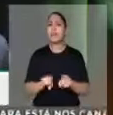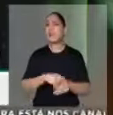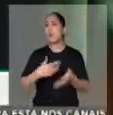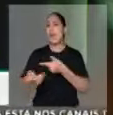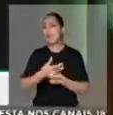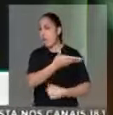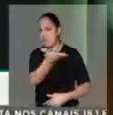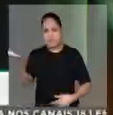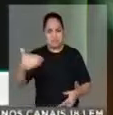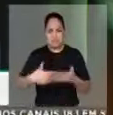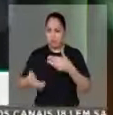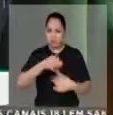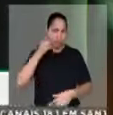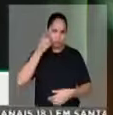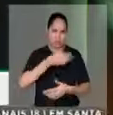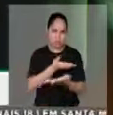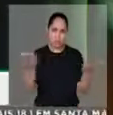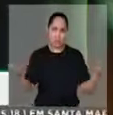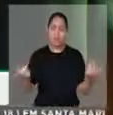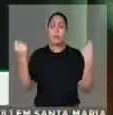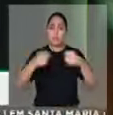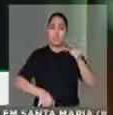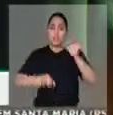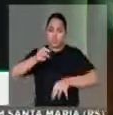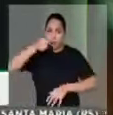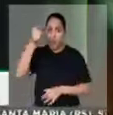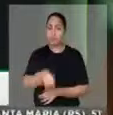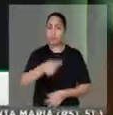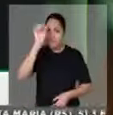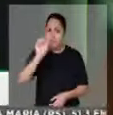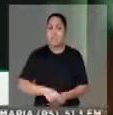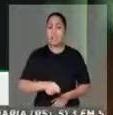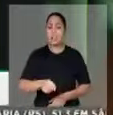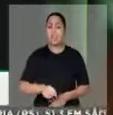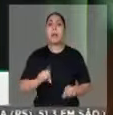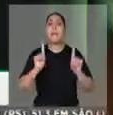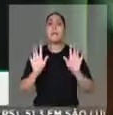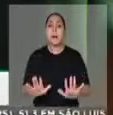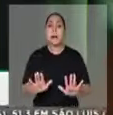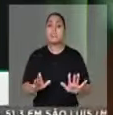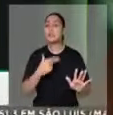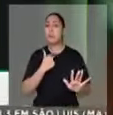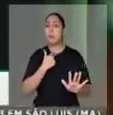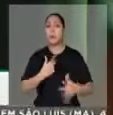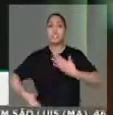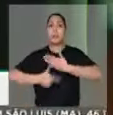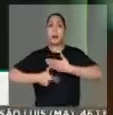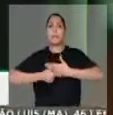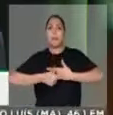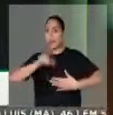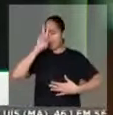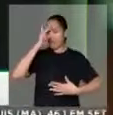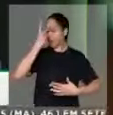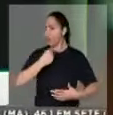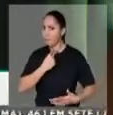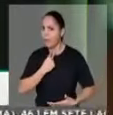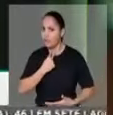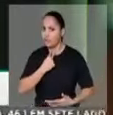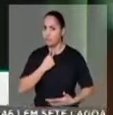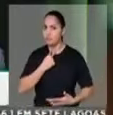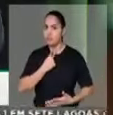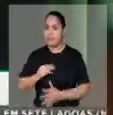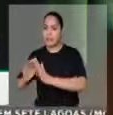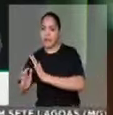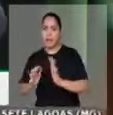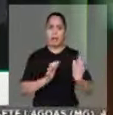tem sim que ser julgado. Mas tem que ser julgado por uma justiça que não confunda os seus papéis. Que não tenha lado.